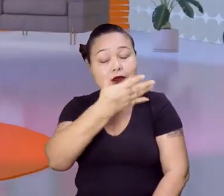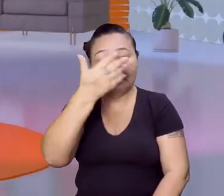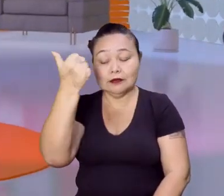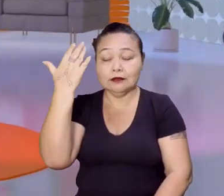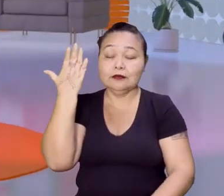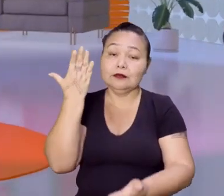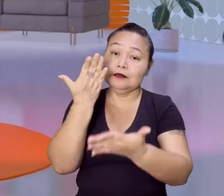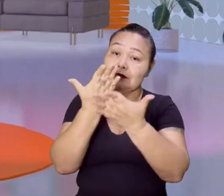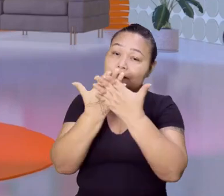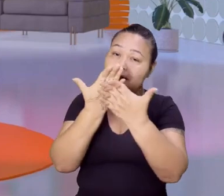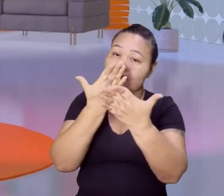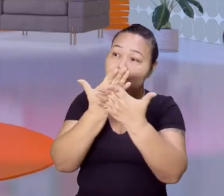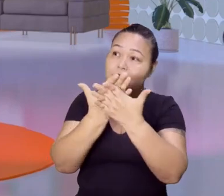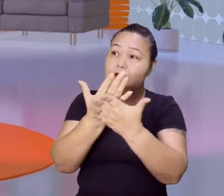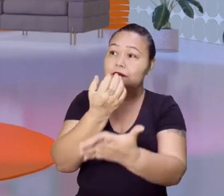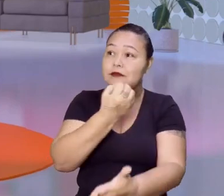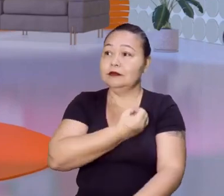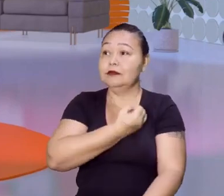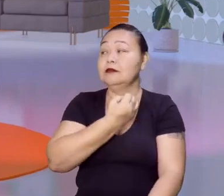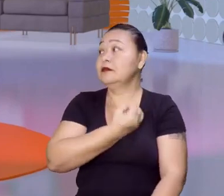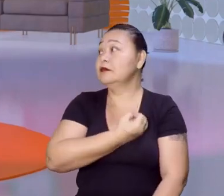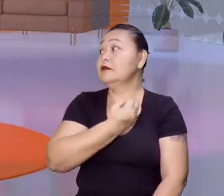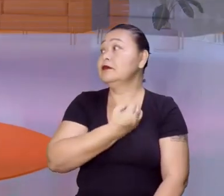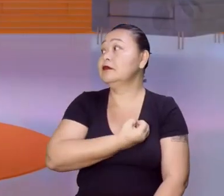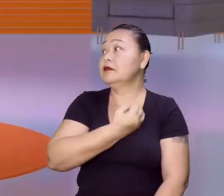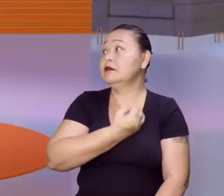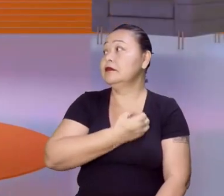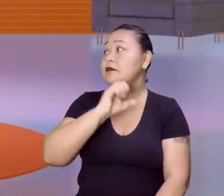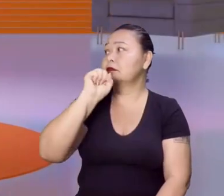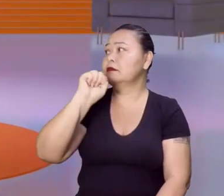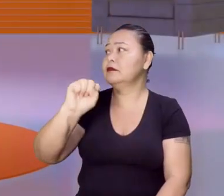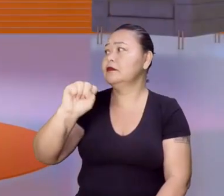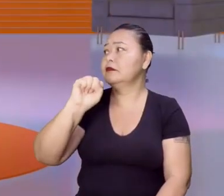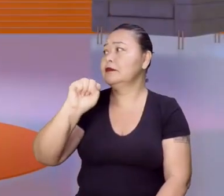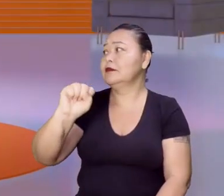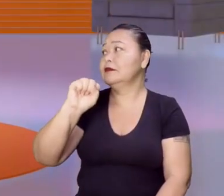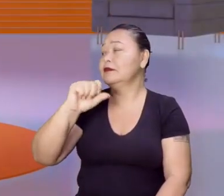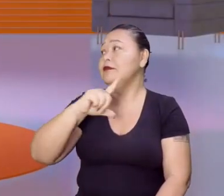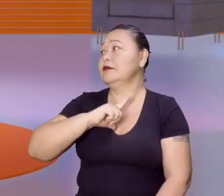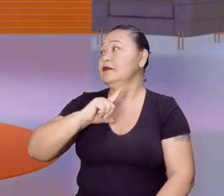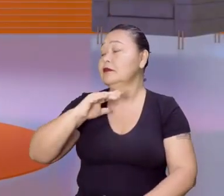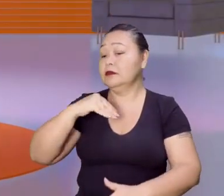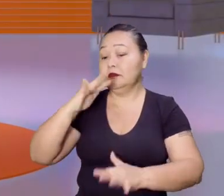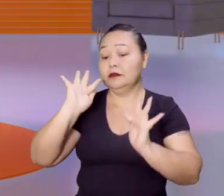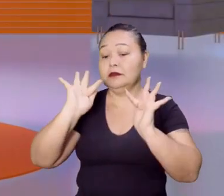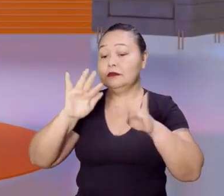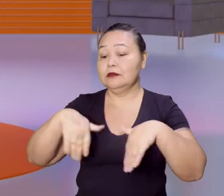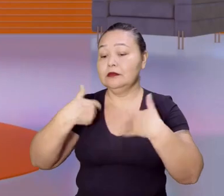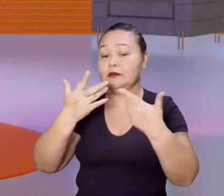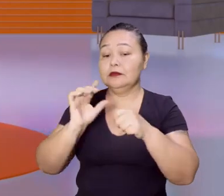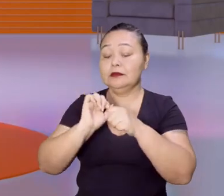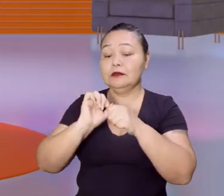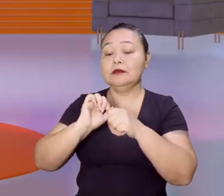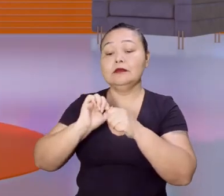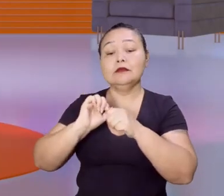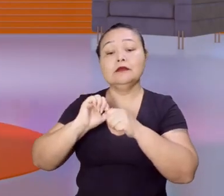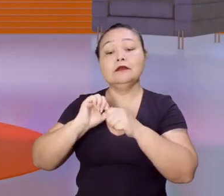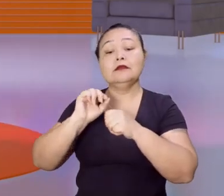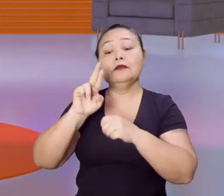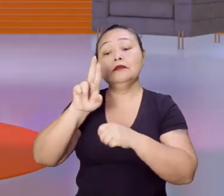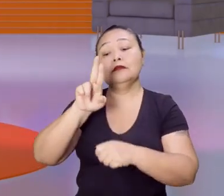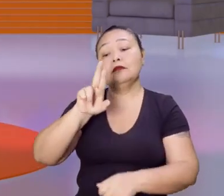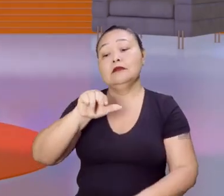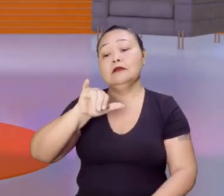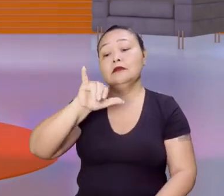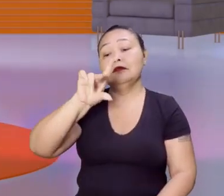8, é isso aí, nós estamos chegando ao final da unidade 1 da nossa disciplina. E o que isso quer